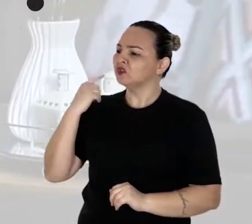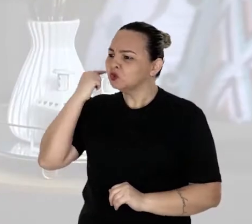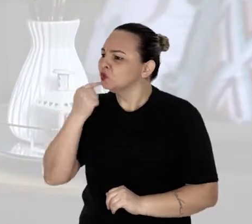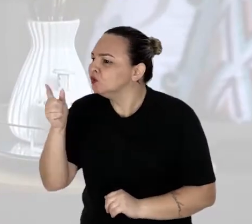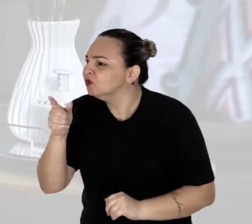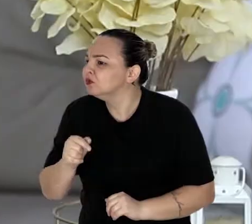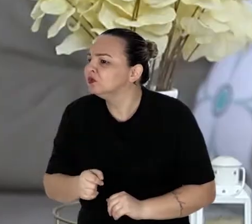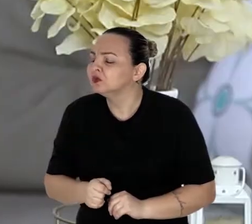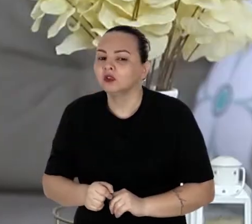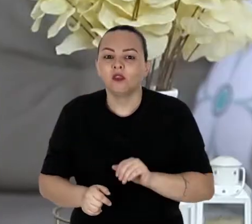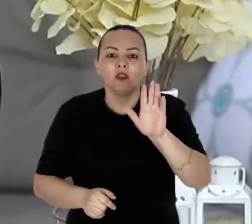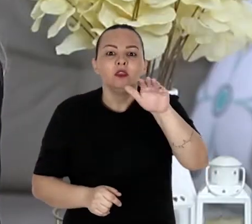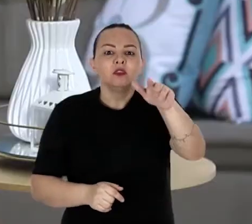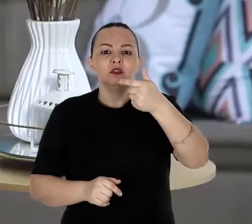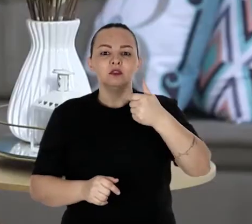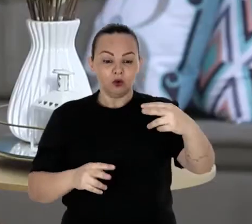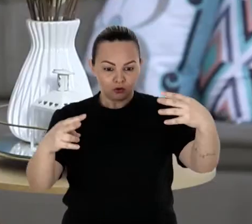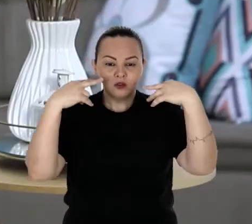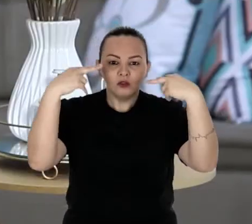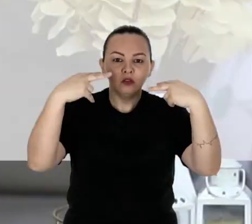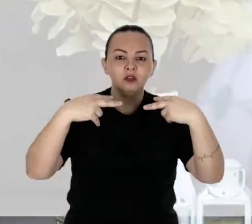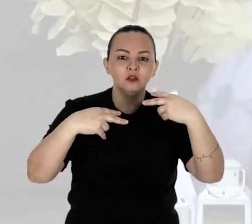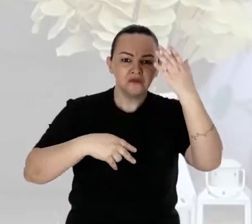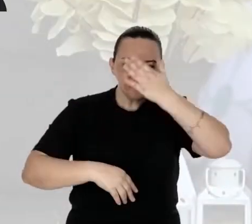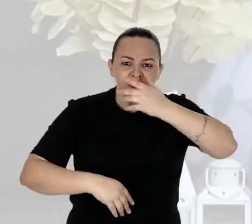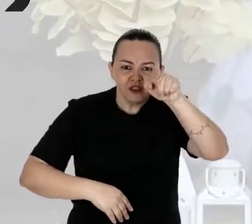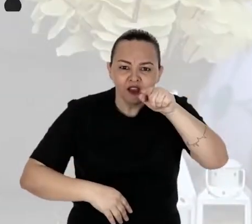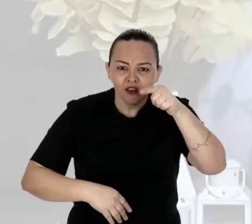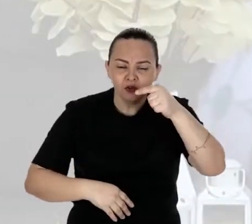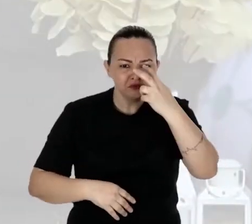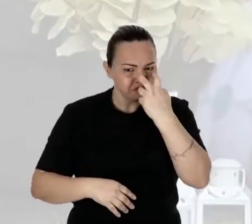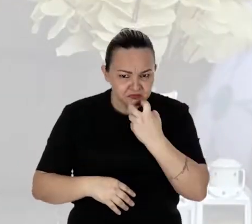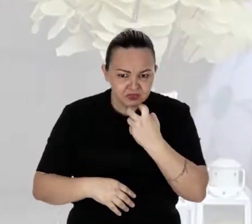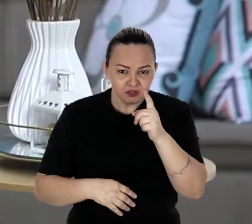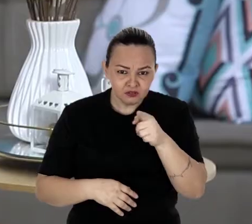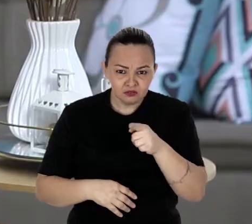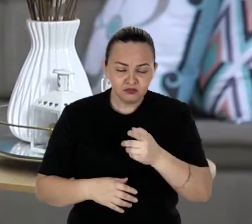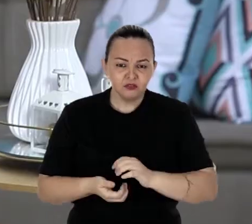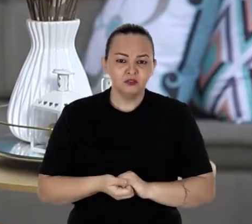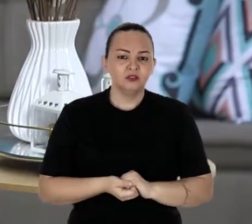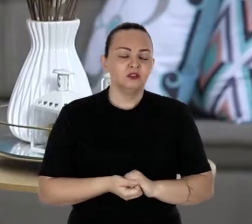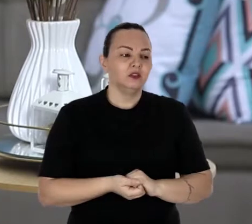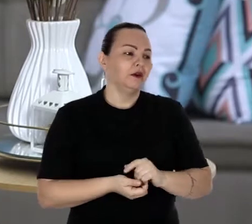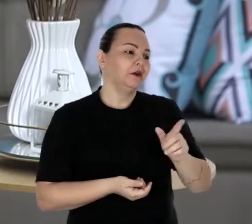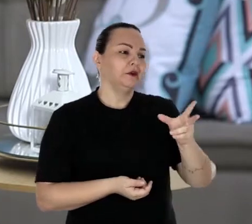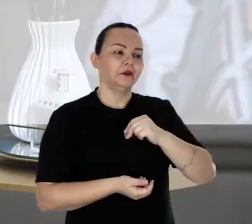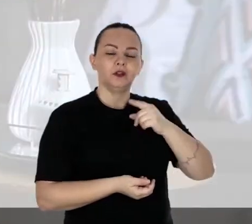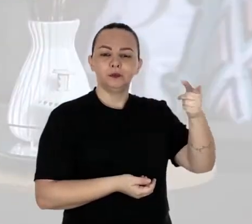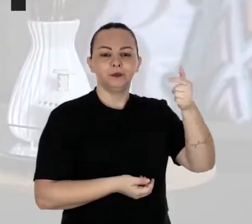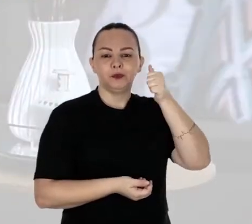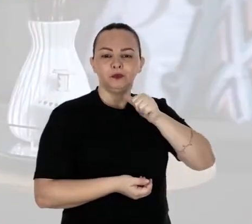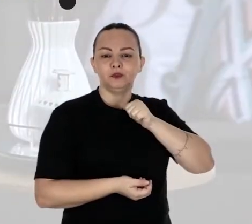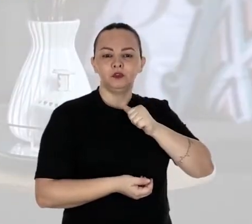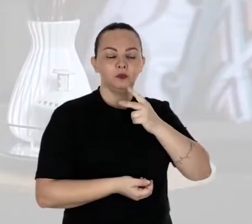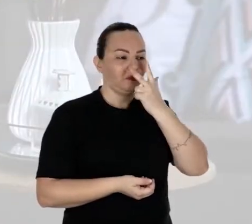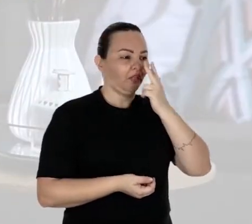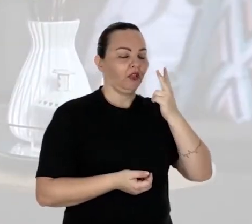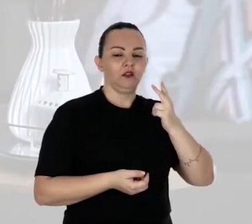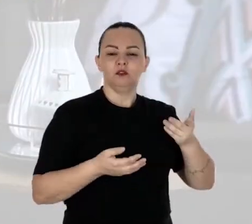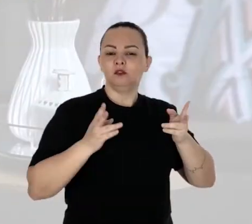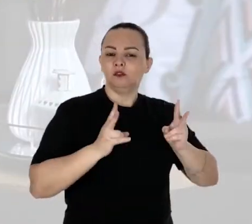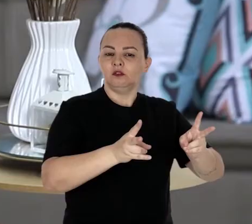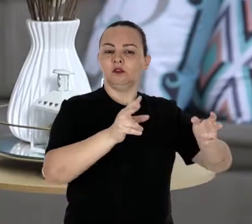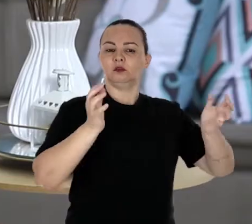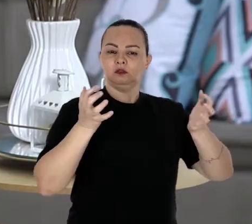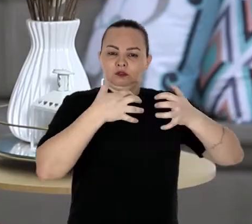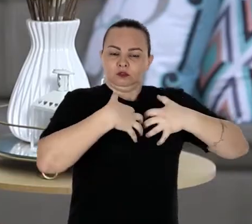Você é surdo? Ei, olha eu aqui. Você é cego, não tá me enxergando? Ai, e aquela garota? Sempre dá uma de autista.